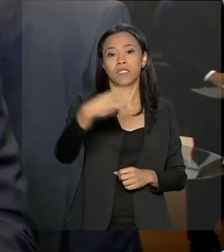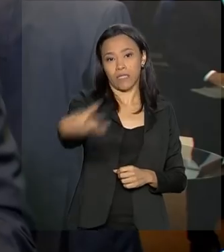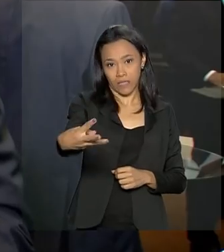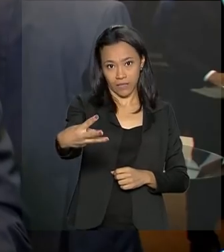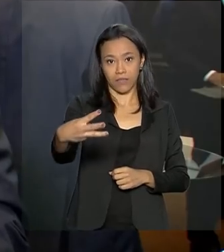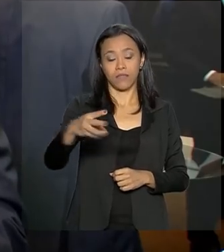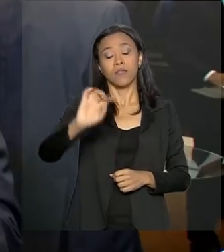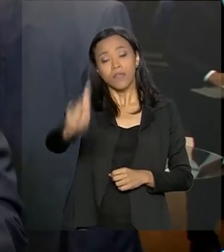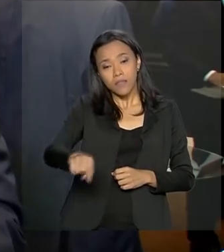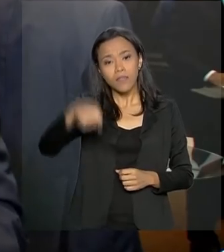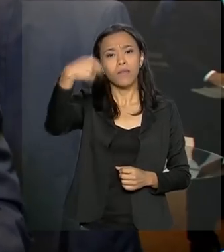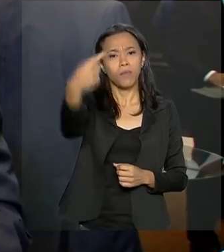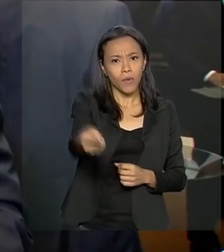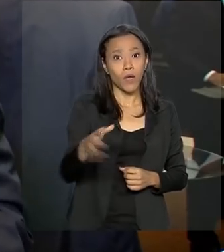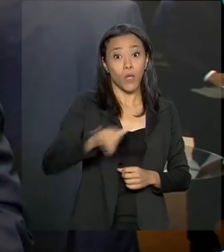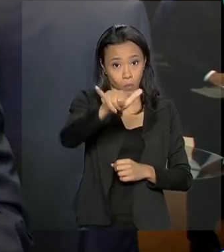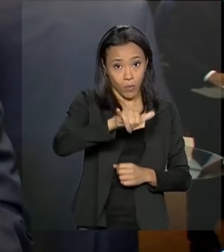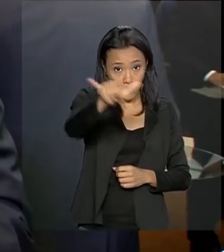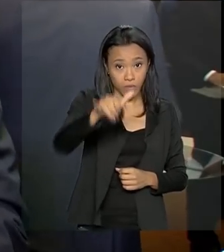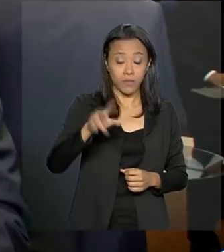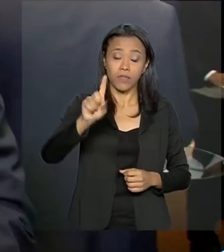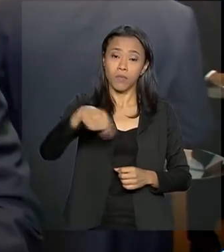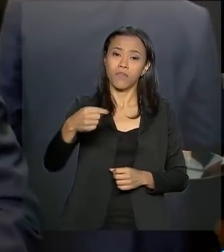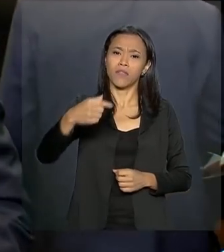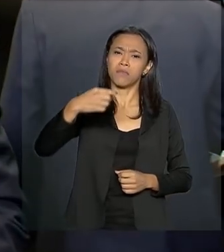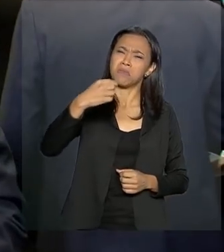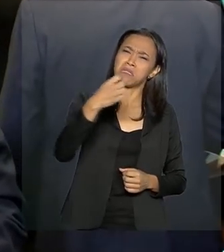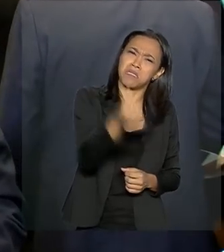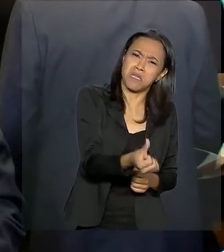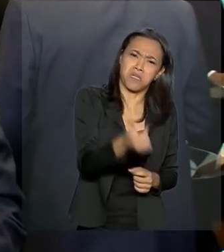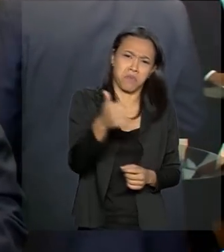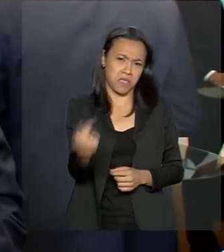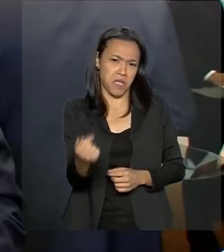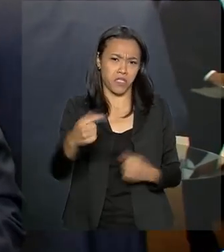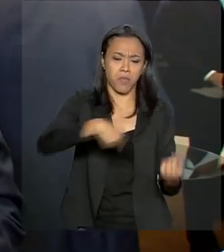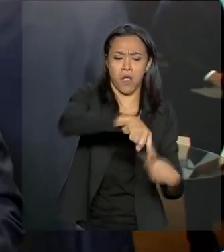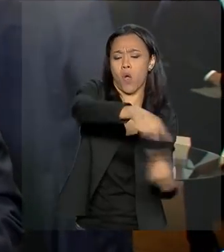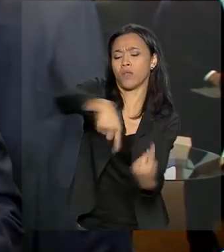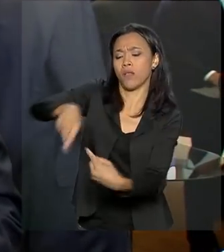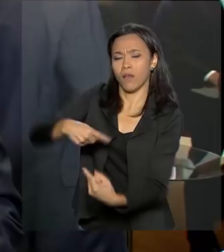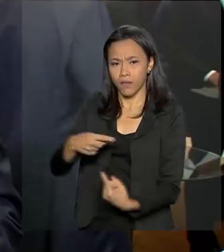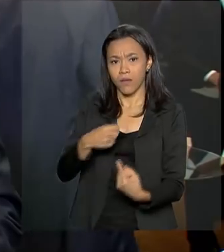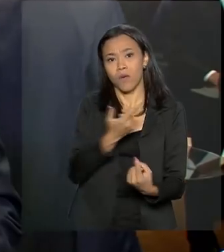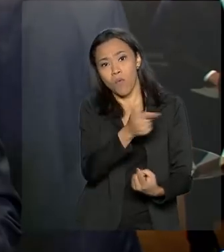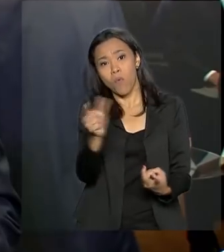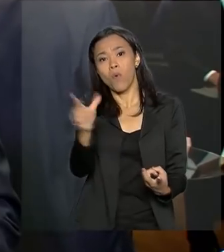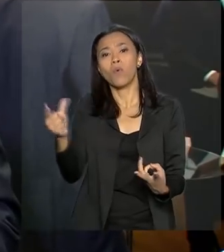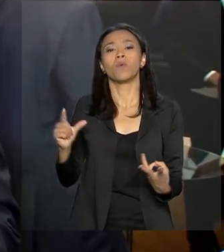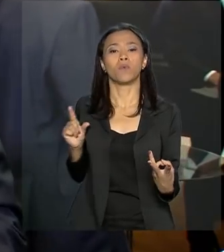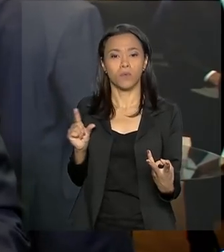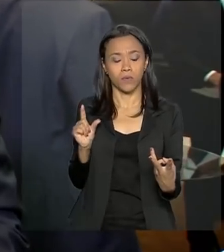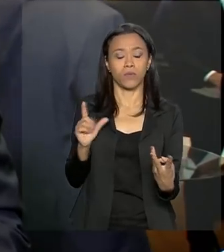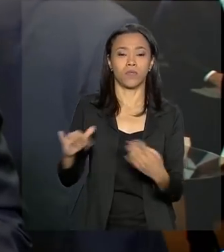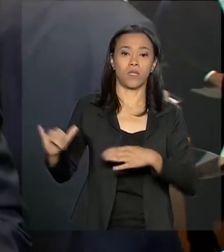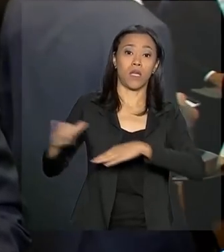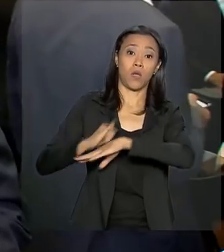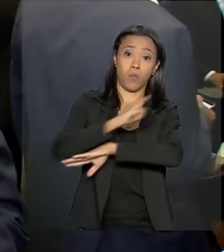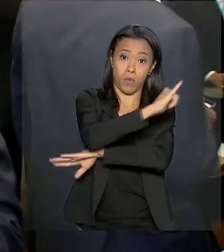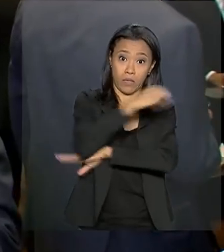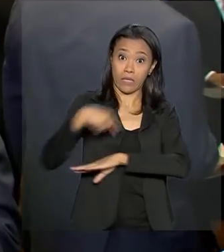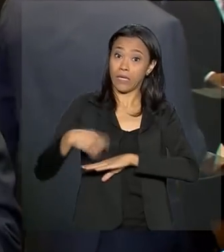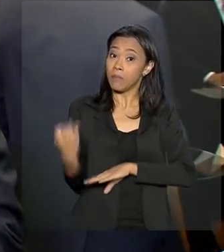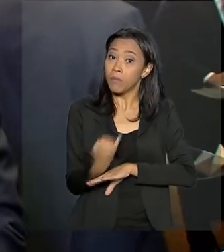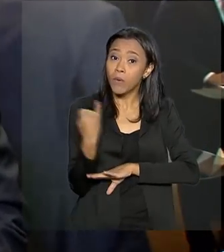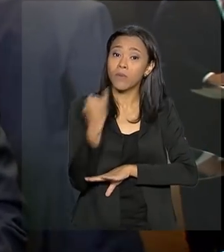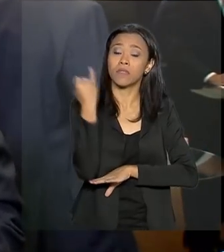depois haverá ainda a sexta e a sétima rodada aí, principalmente com alguns aeroportos que são considerados bastante importantes